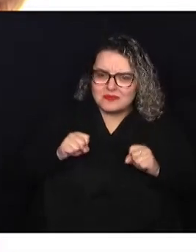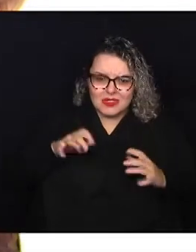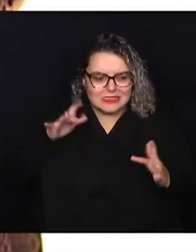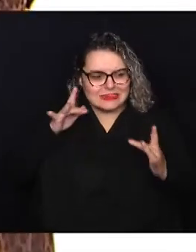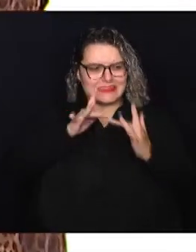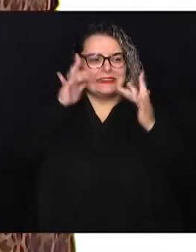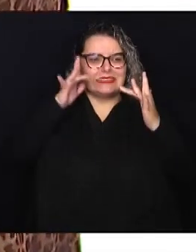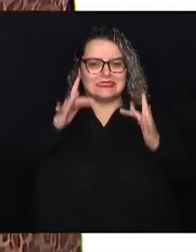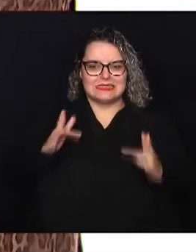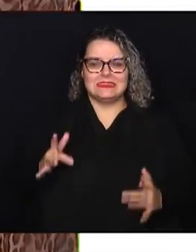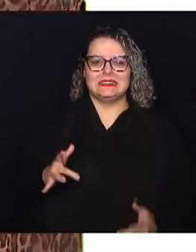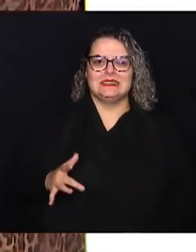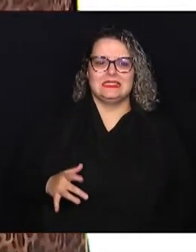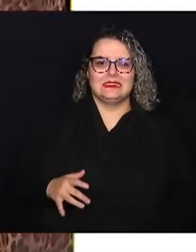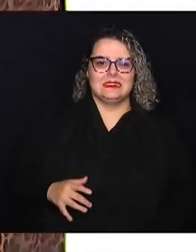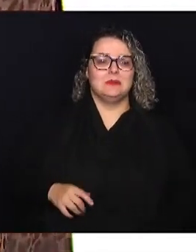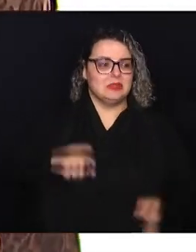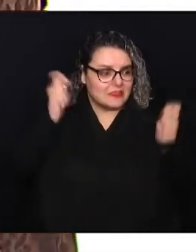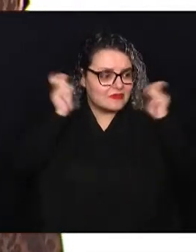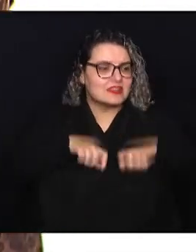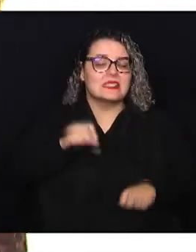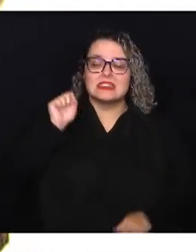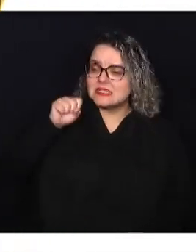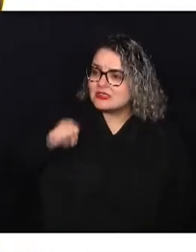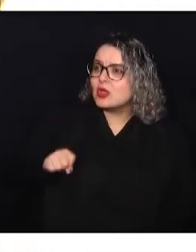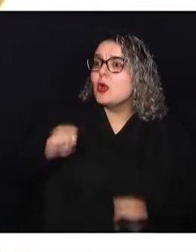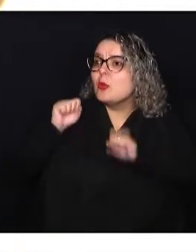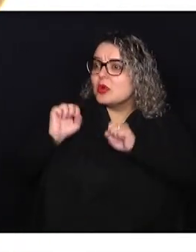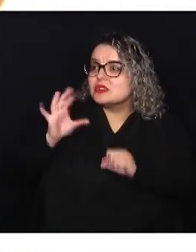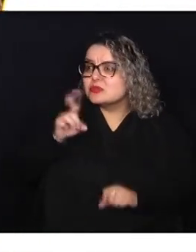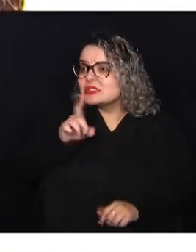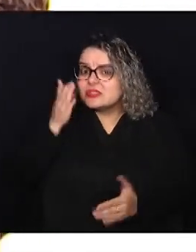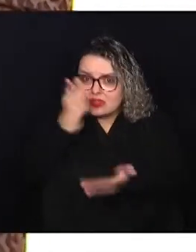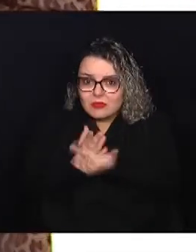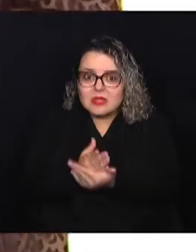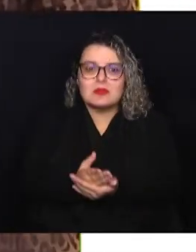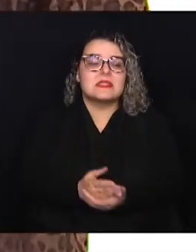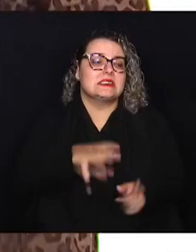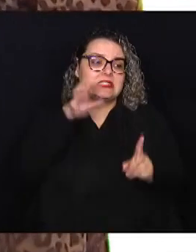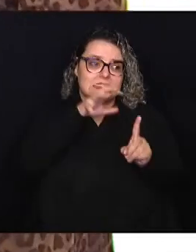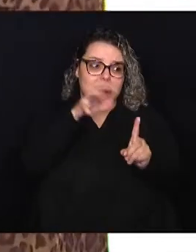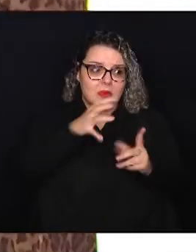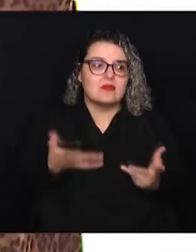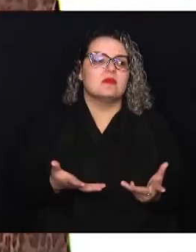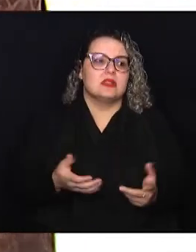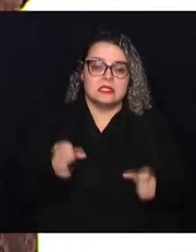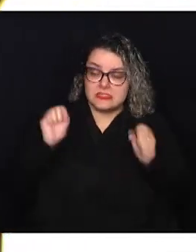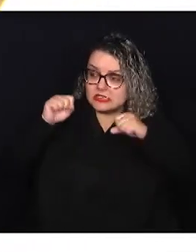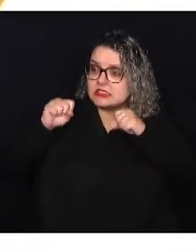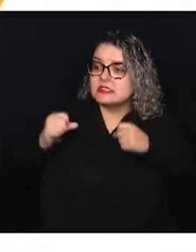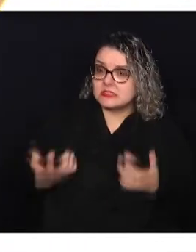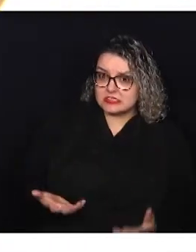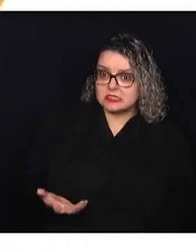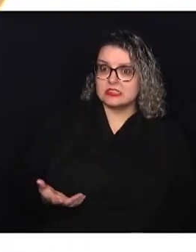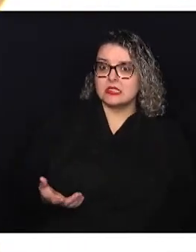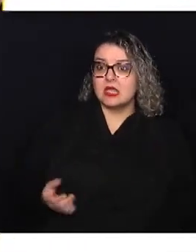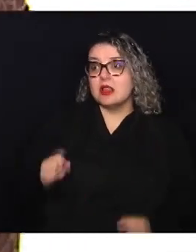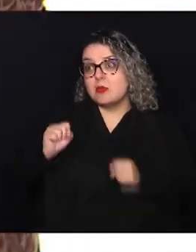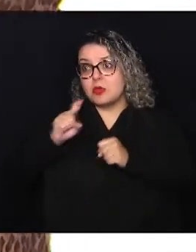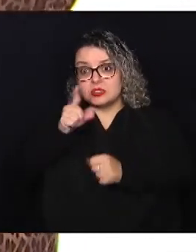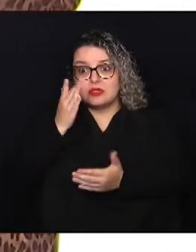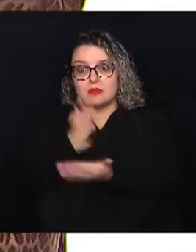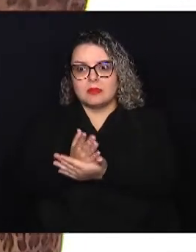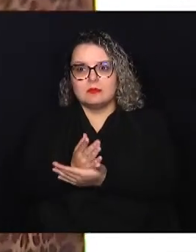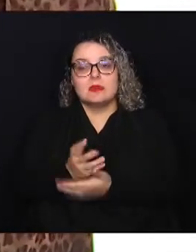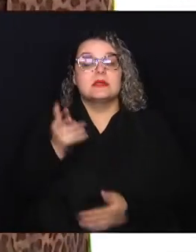Isso, ela pode não parar. Algo que seja eficaz, né, que gera impacto, Isso é o mais importante, certamente. Sim, ela pode não parar, mas ela